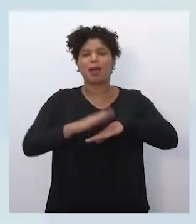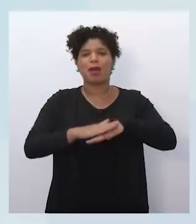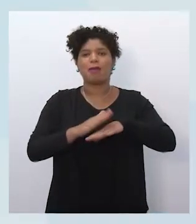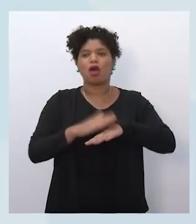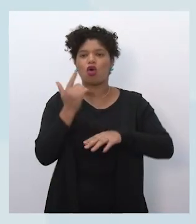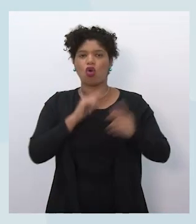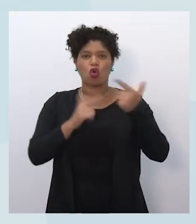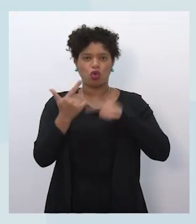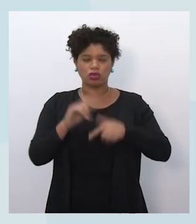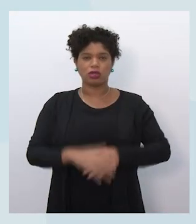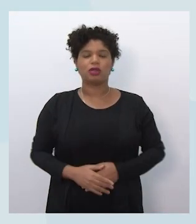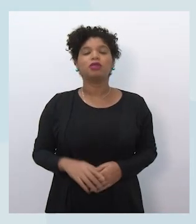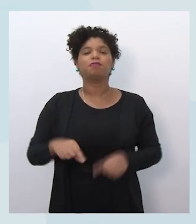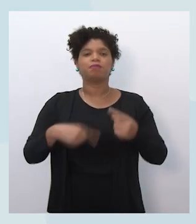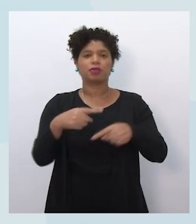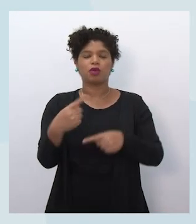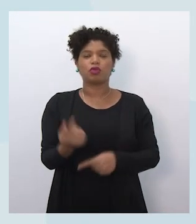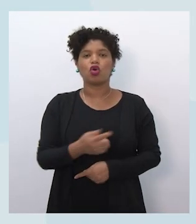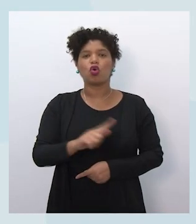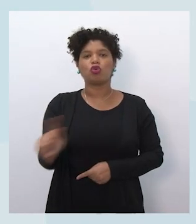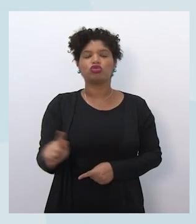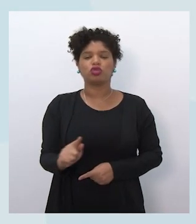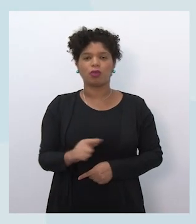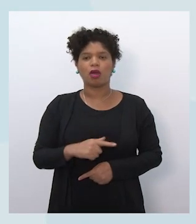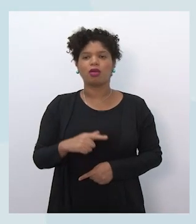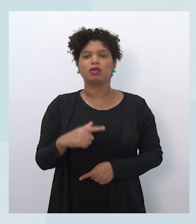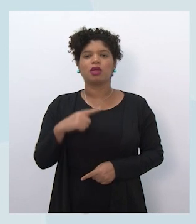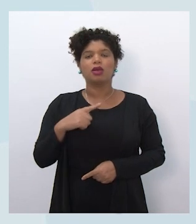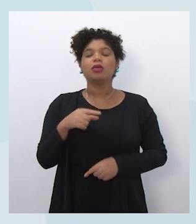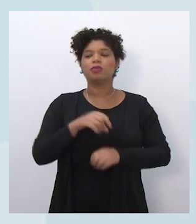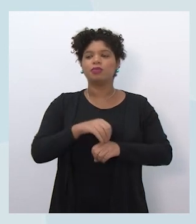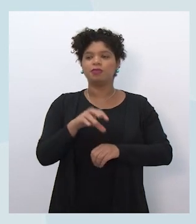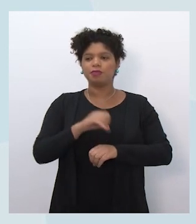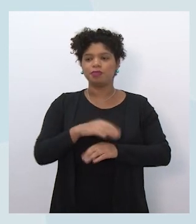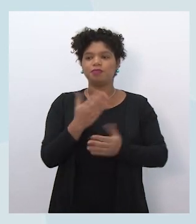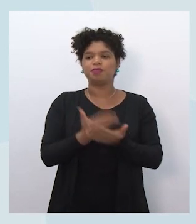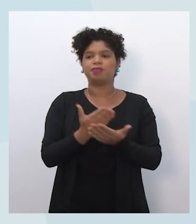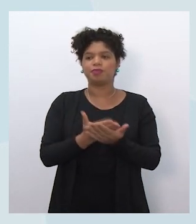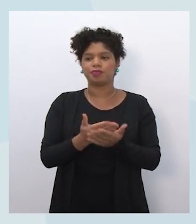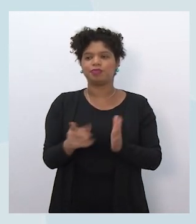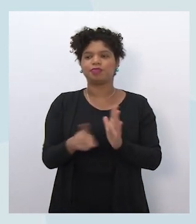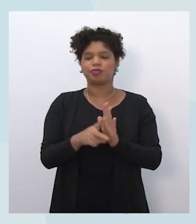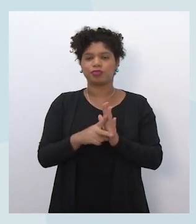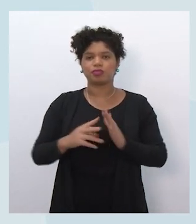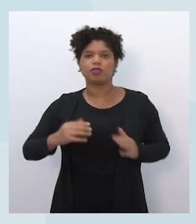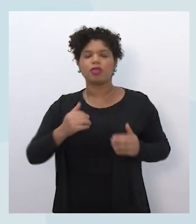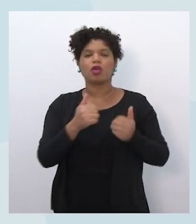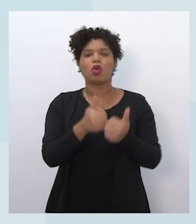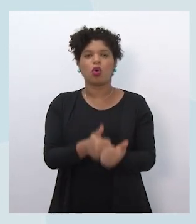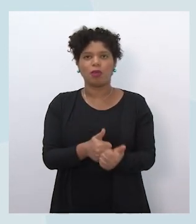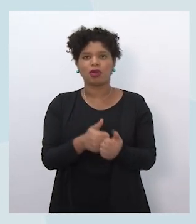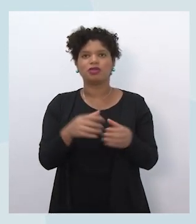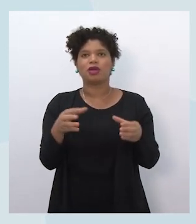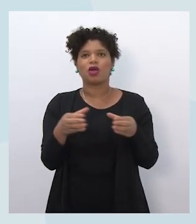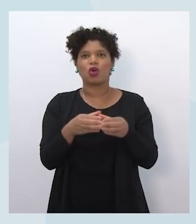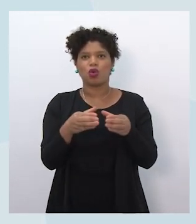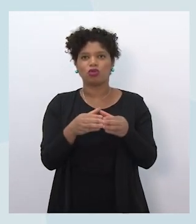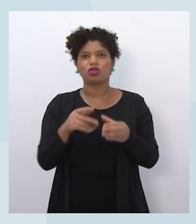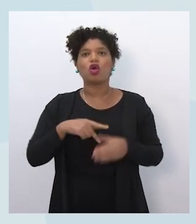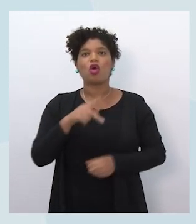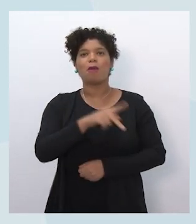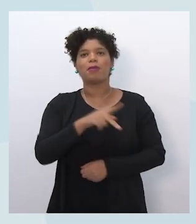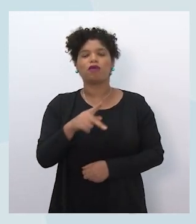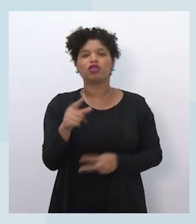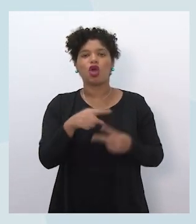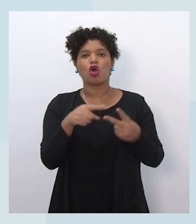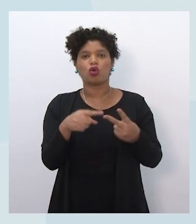No final, né, o último pilar é o pilar de orientação de estudos, que é esse acompanhamento em grupo feito pelo professor, duas